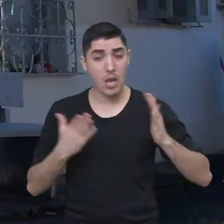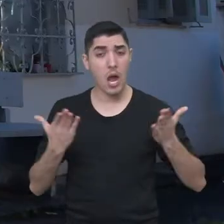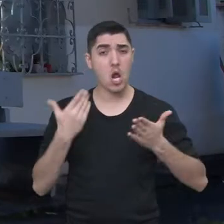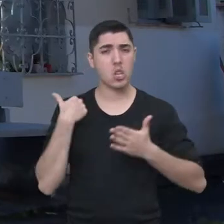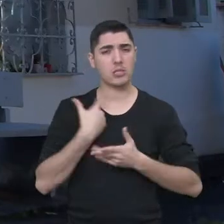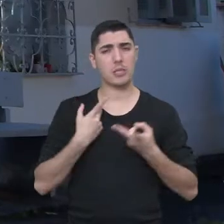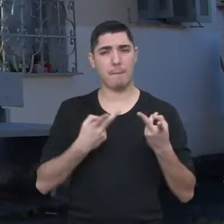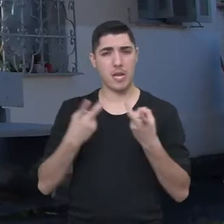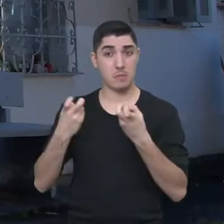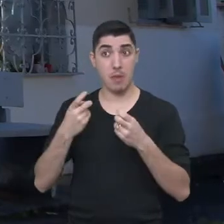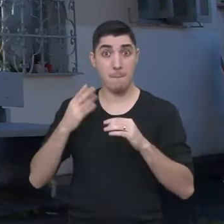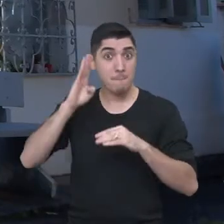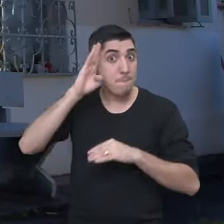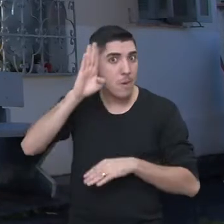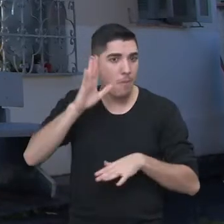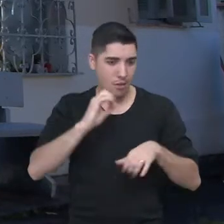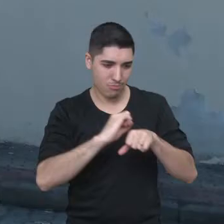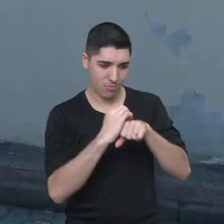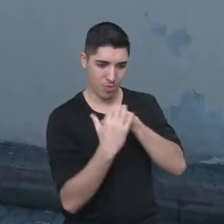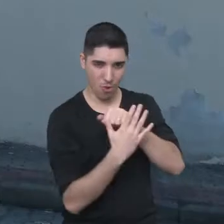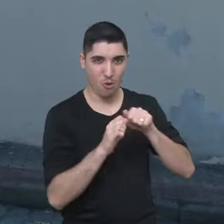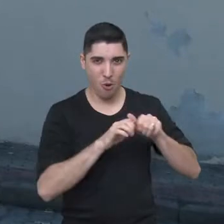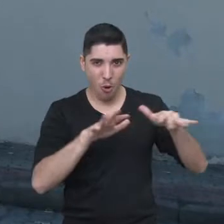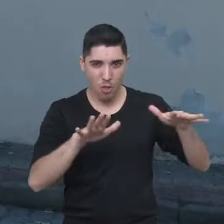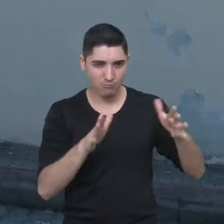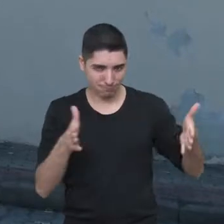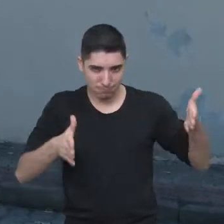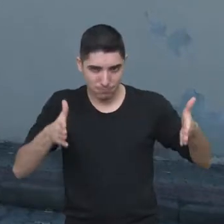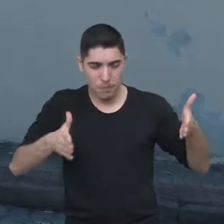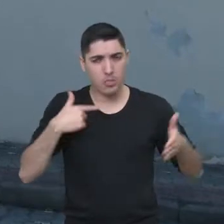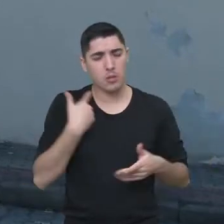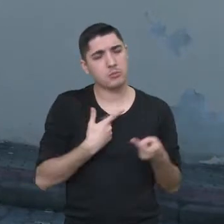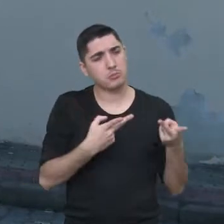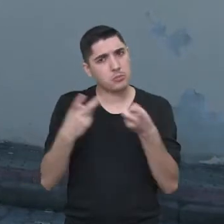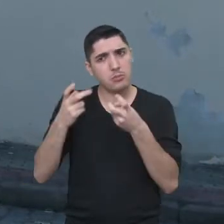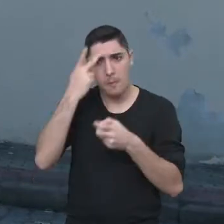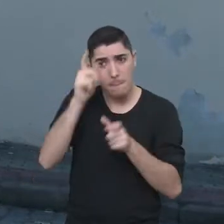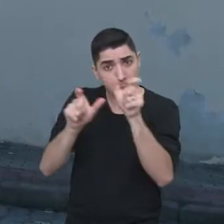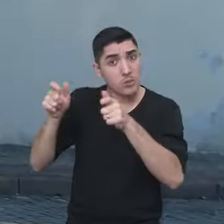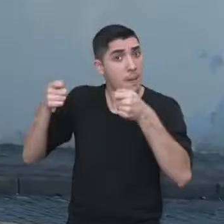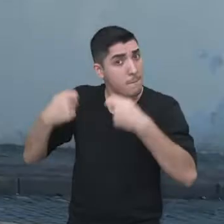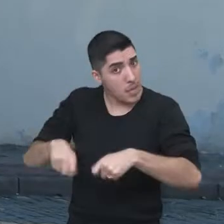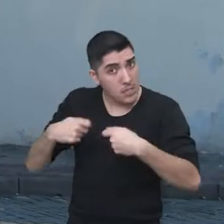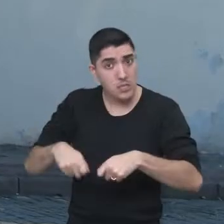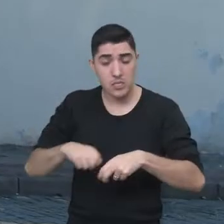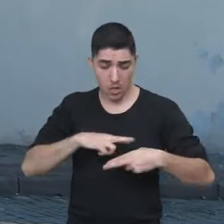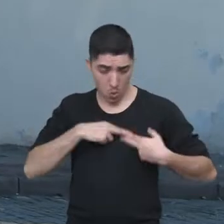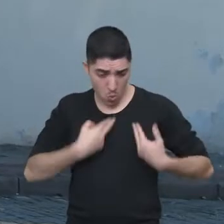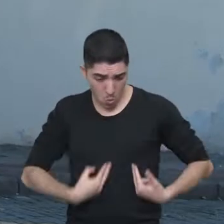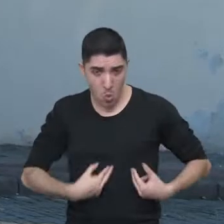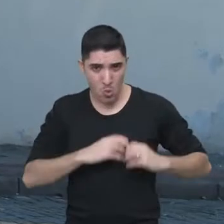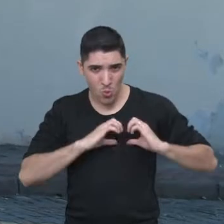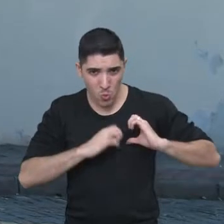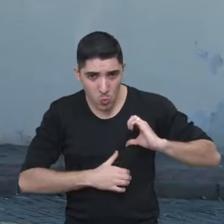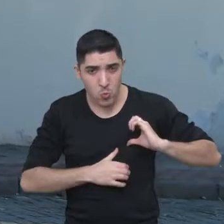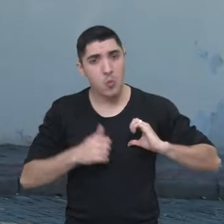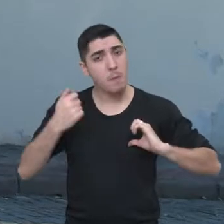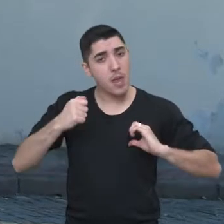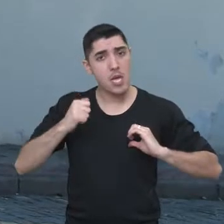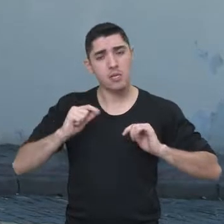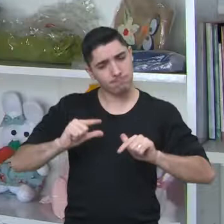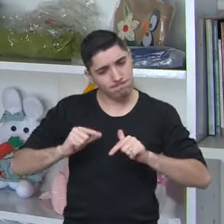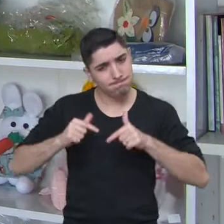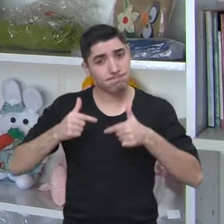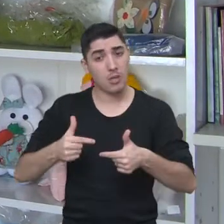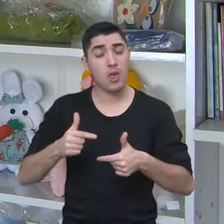percebeu a necessidade que as pessoas têm de trabalhar os seus lutos. Como é difícil para a